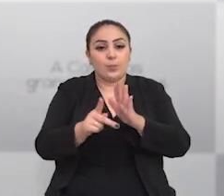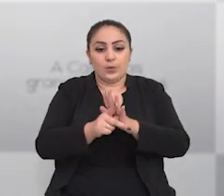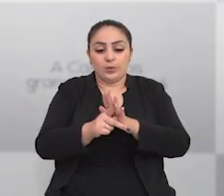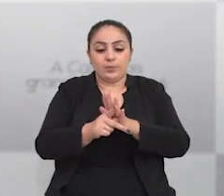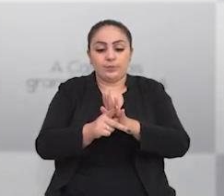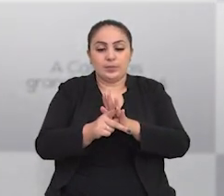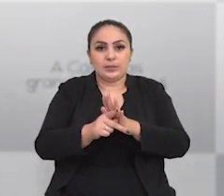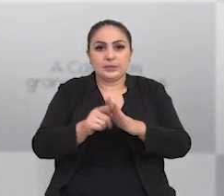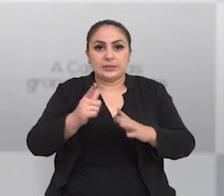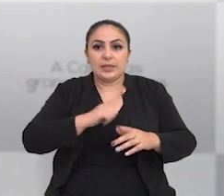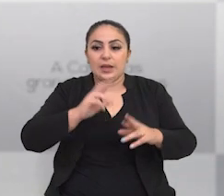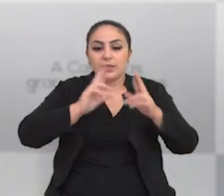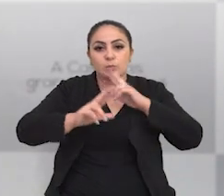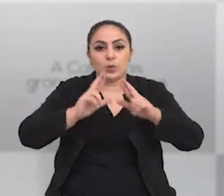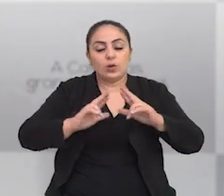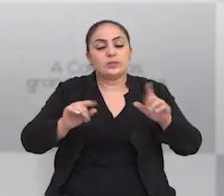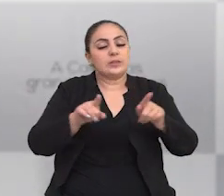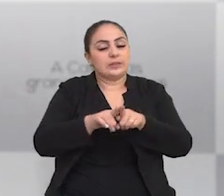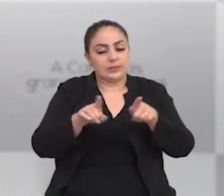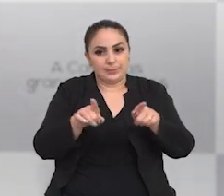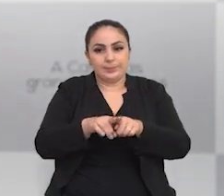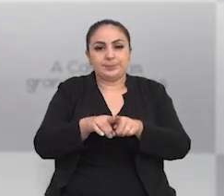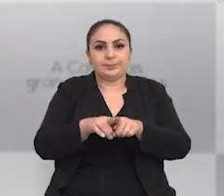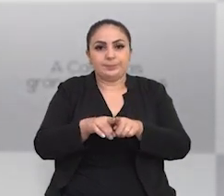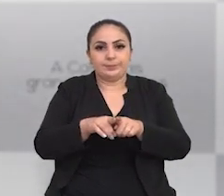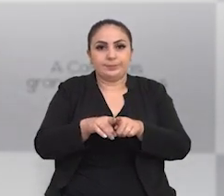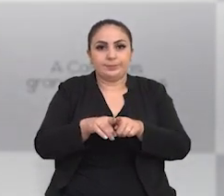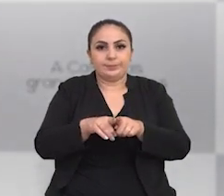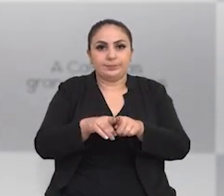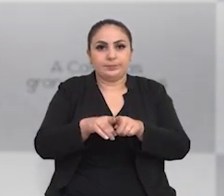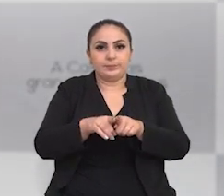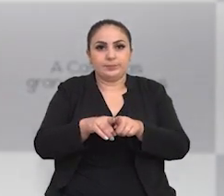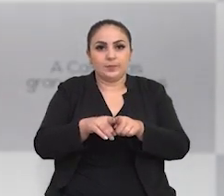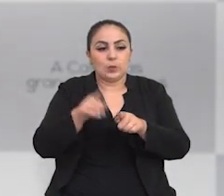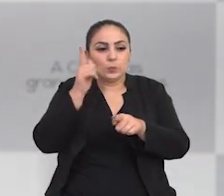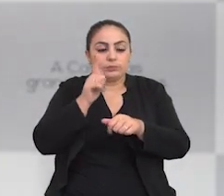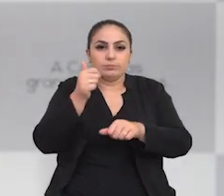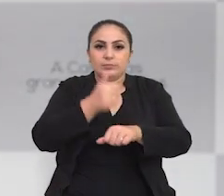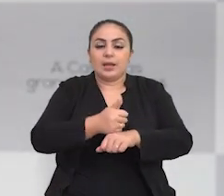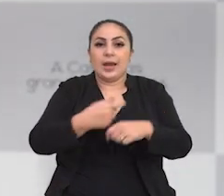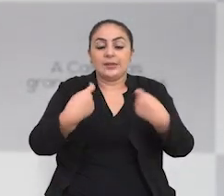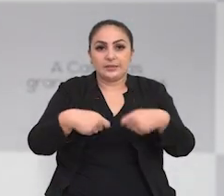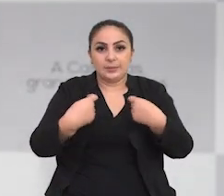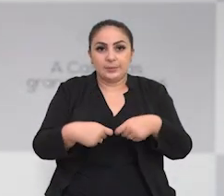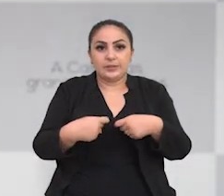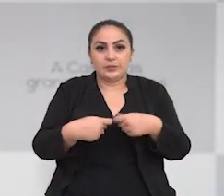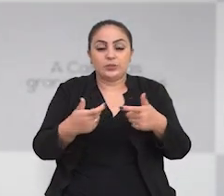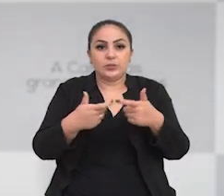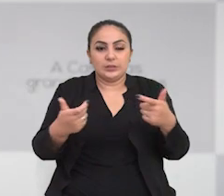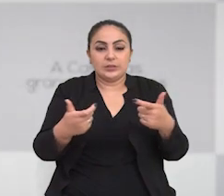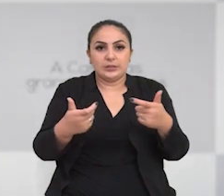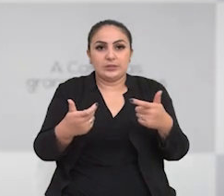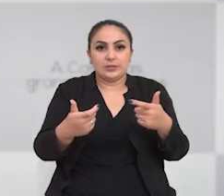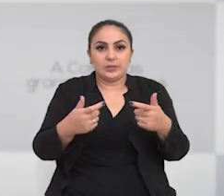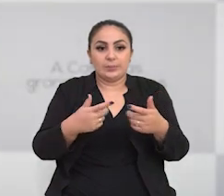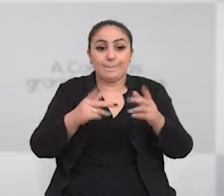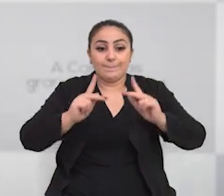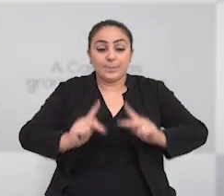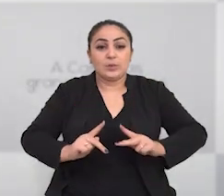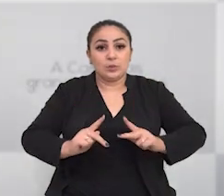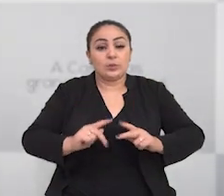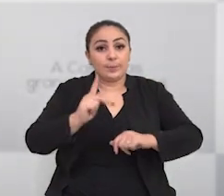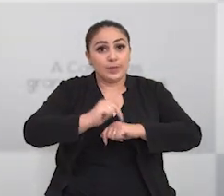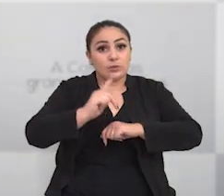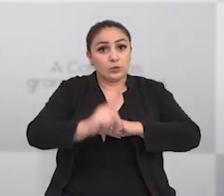que venha dar retorno e também suprir essa demanda do grande contingente de